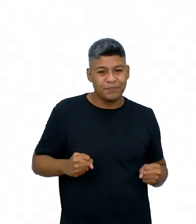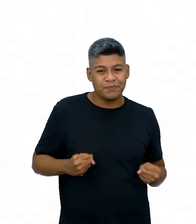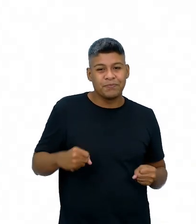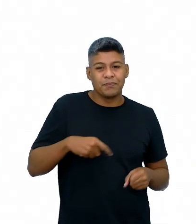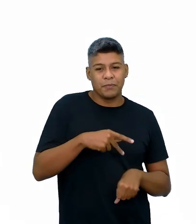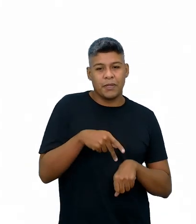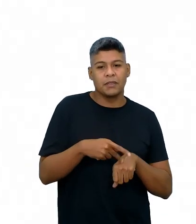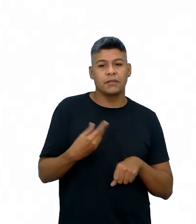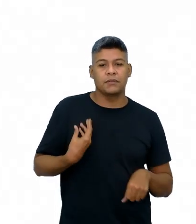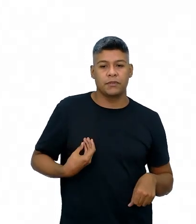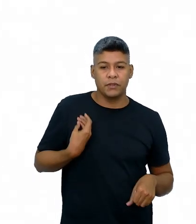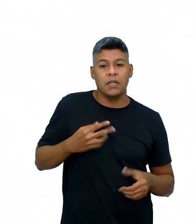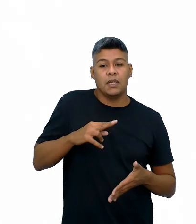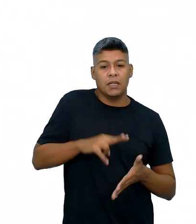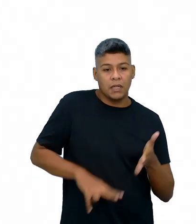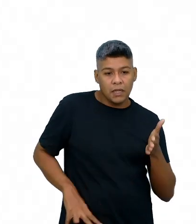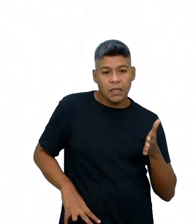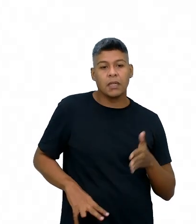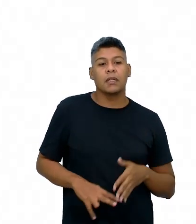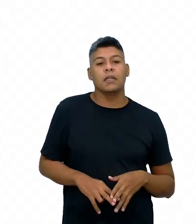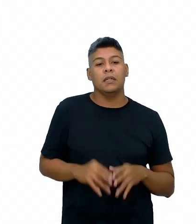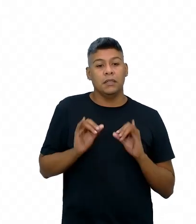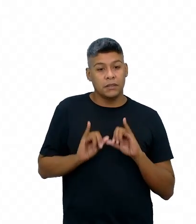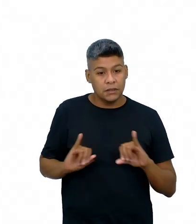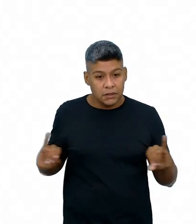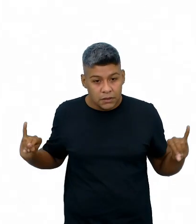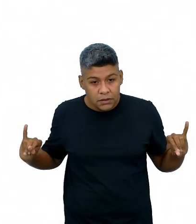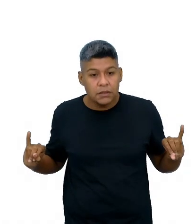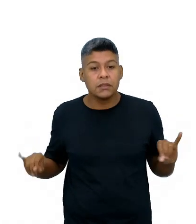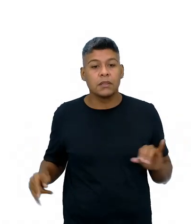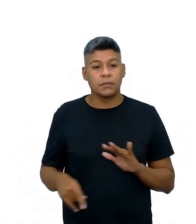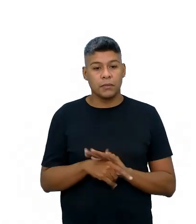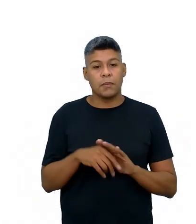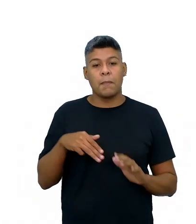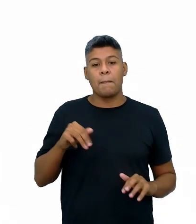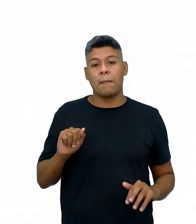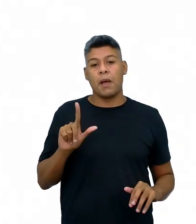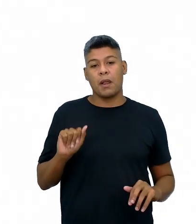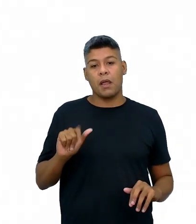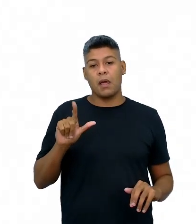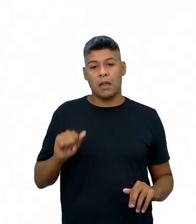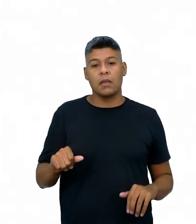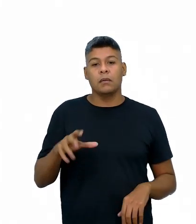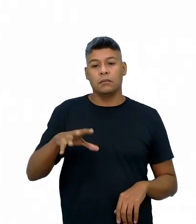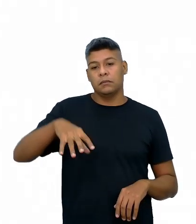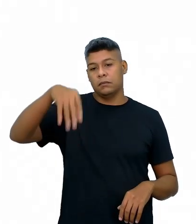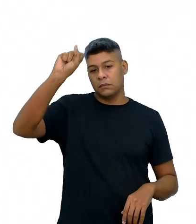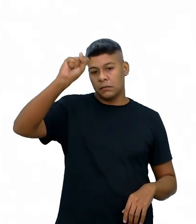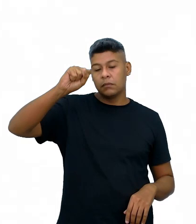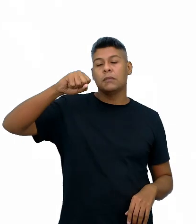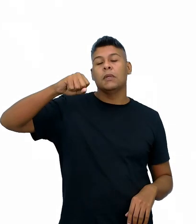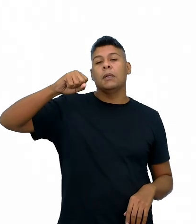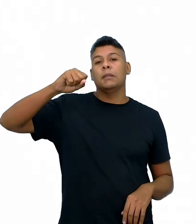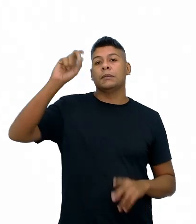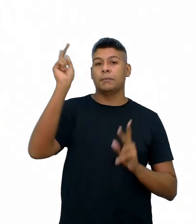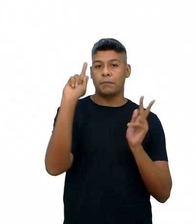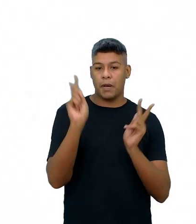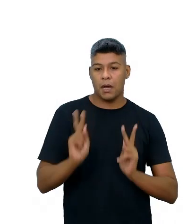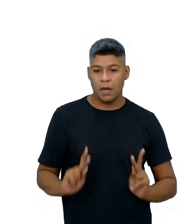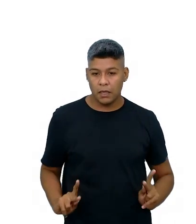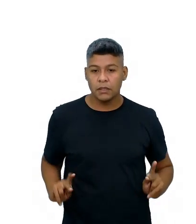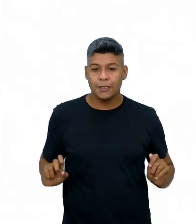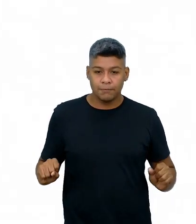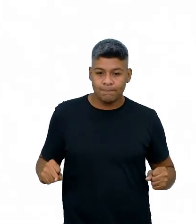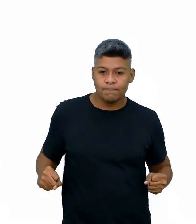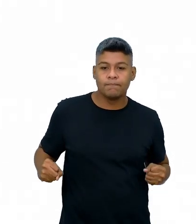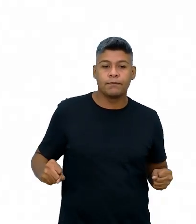no país em que vivem. Leia essa curta notícia sobre a Malala, vencedora do Prêmio Nobel da Paz, por sua